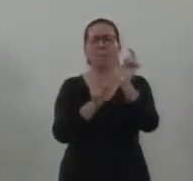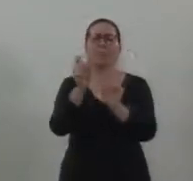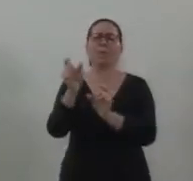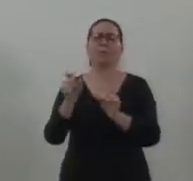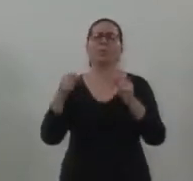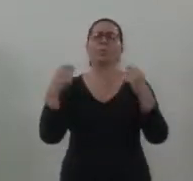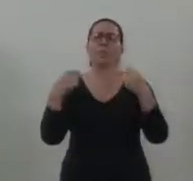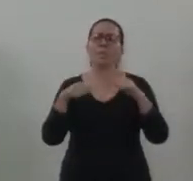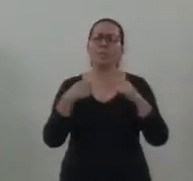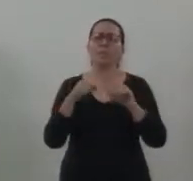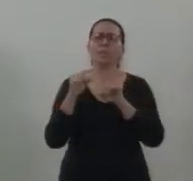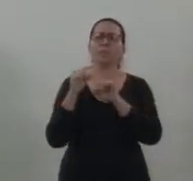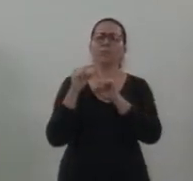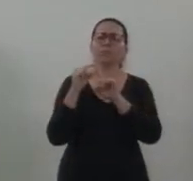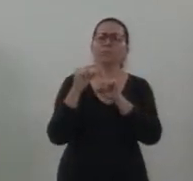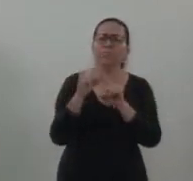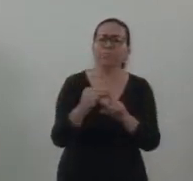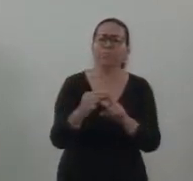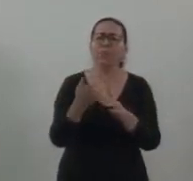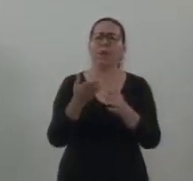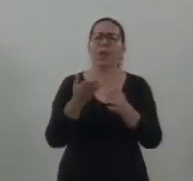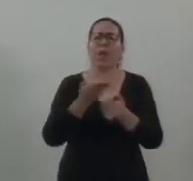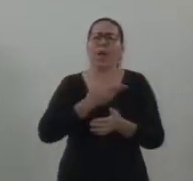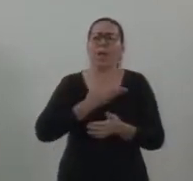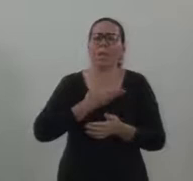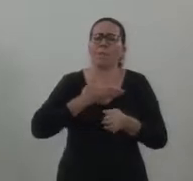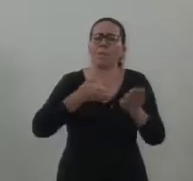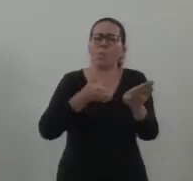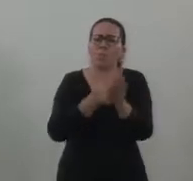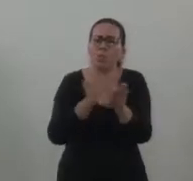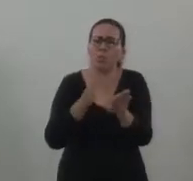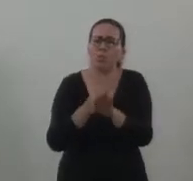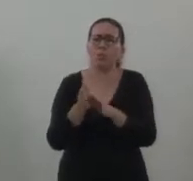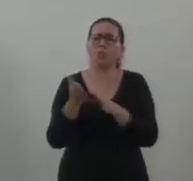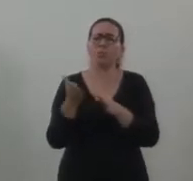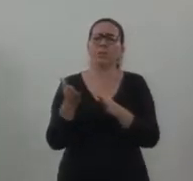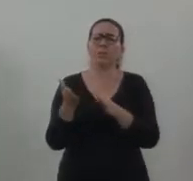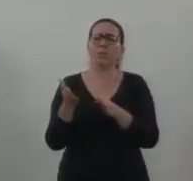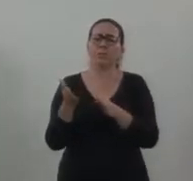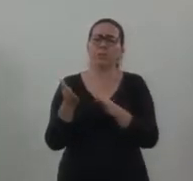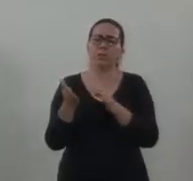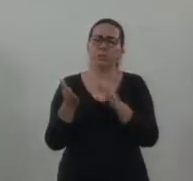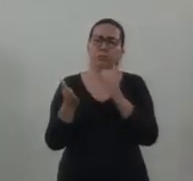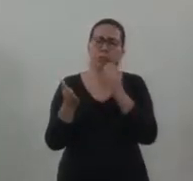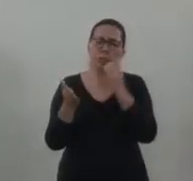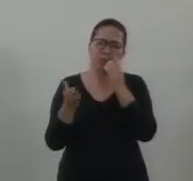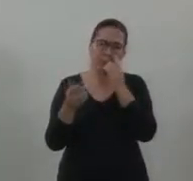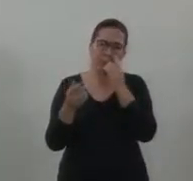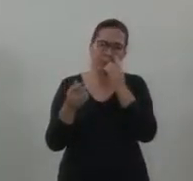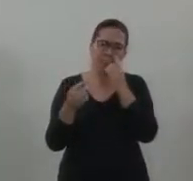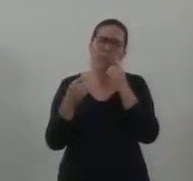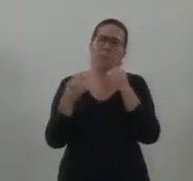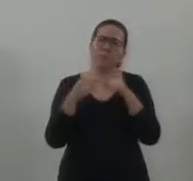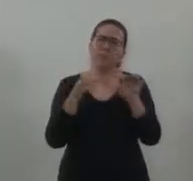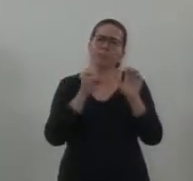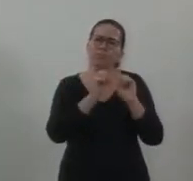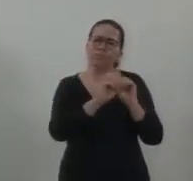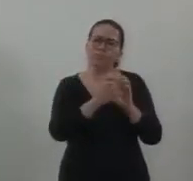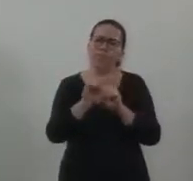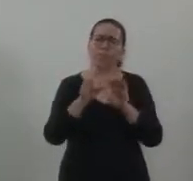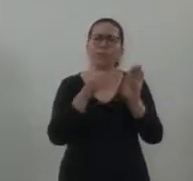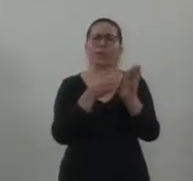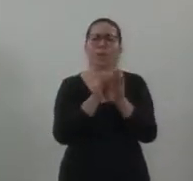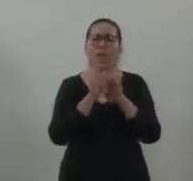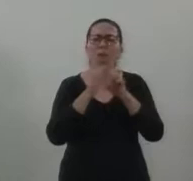necessitam de uma palavra amiga, de um trabalho de luz, de uma catequização e de uma